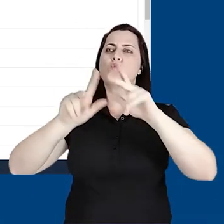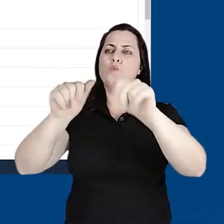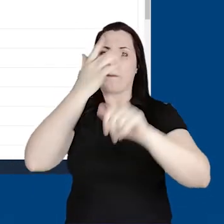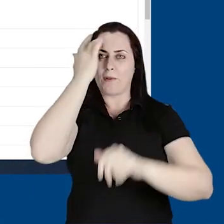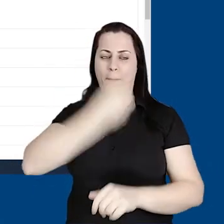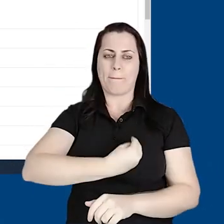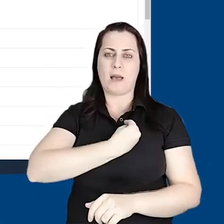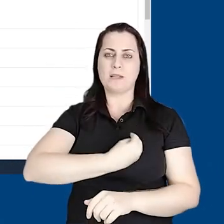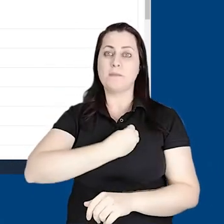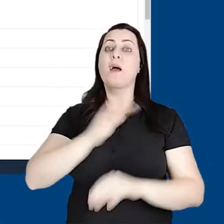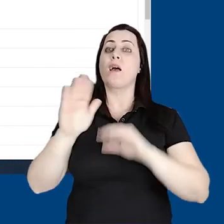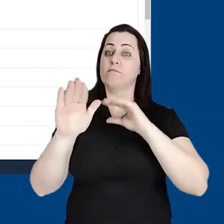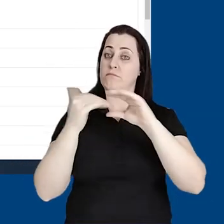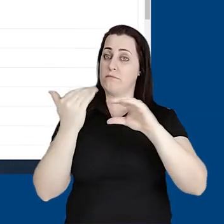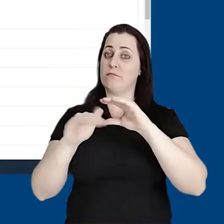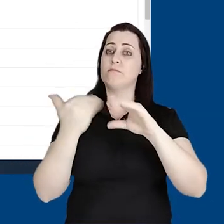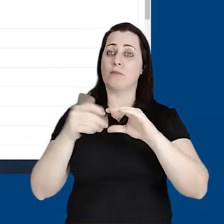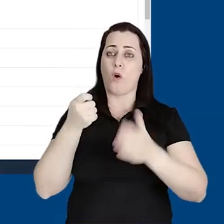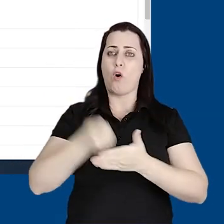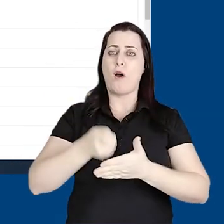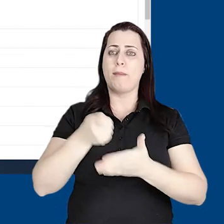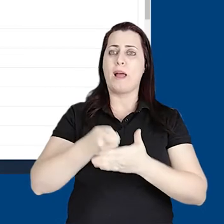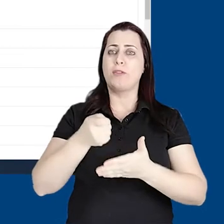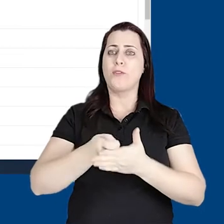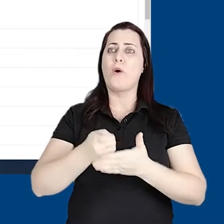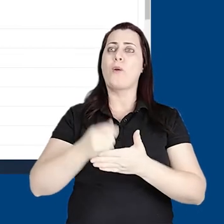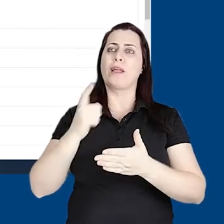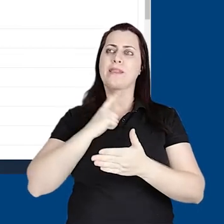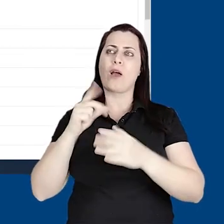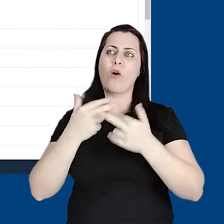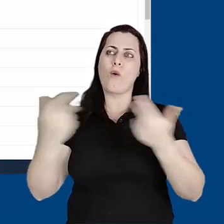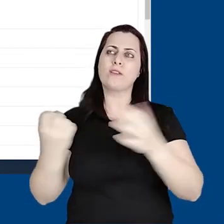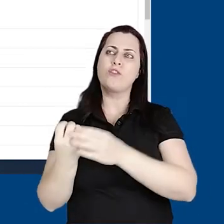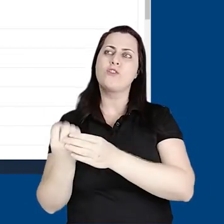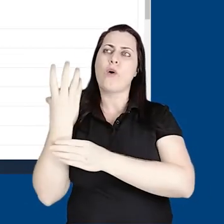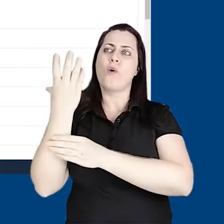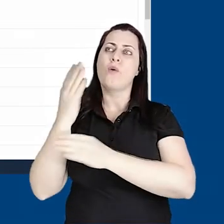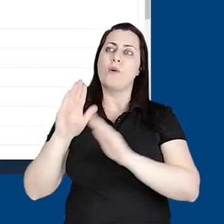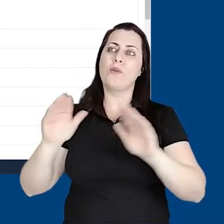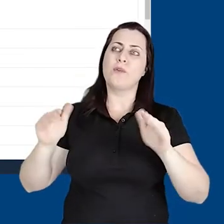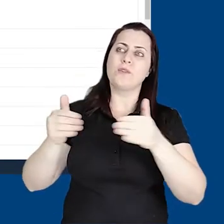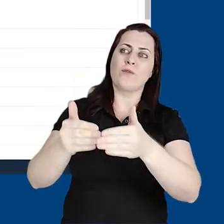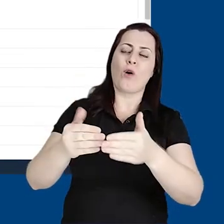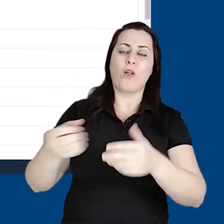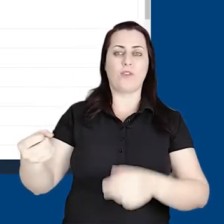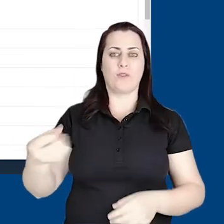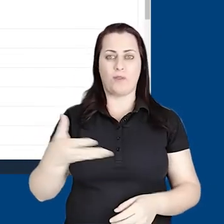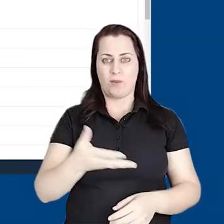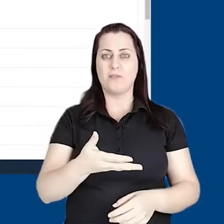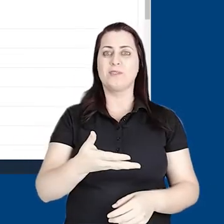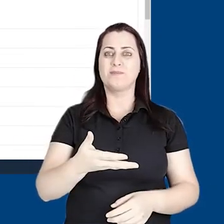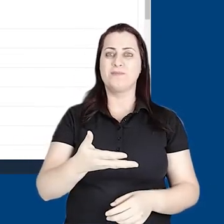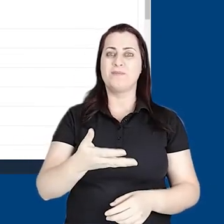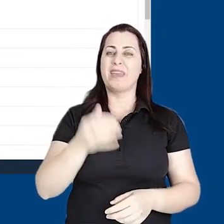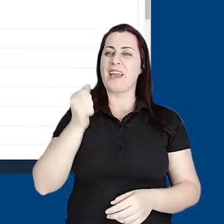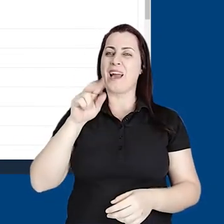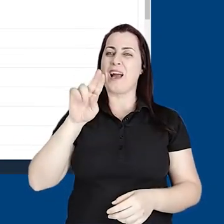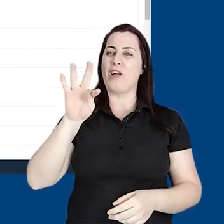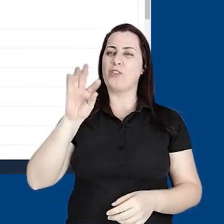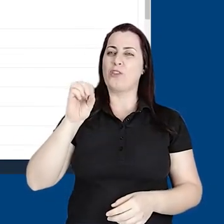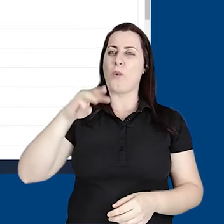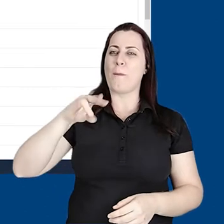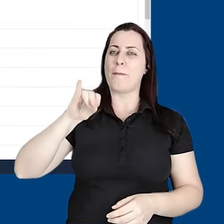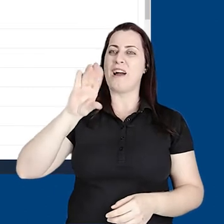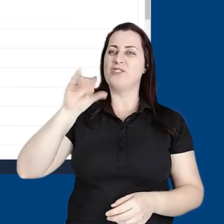obrigatoriamente mensagens com atualizações deste fórum. Assinatura automática faz com que os usuários